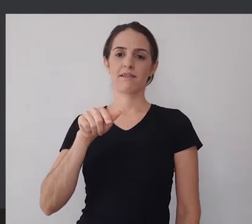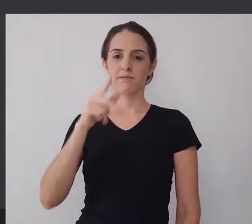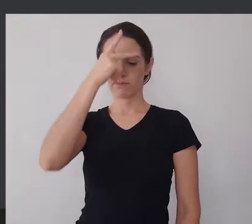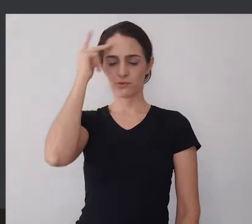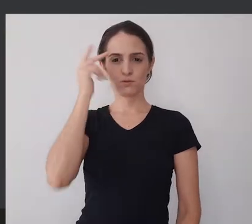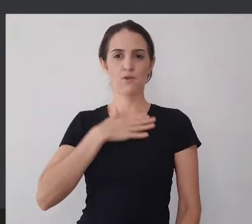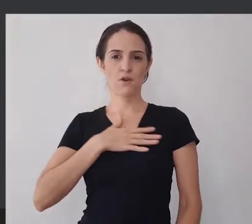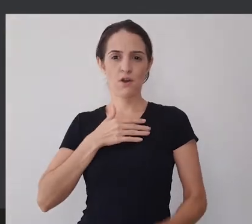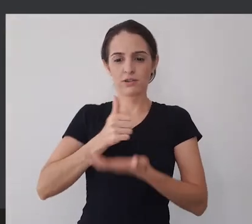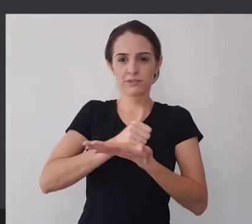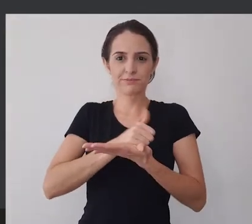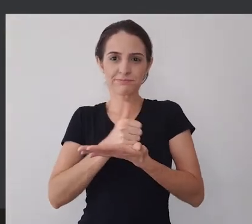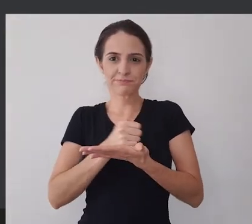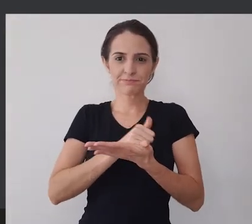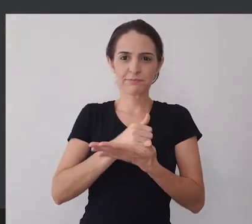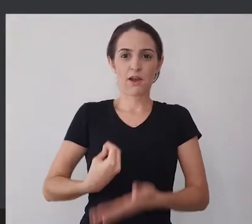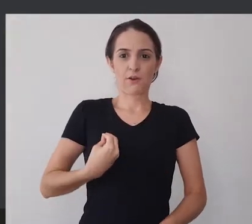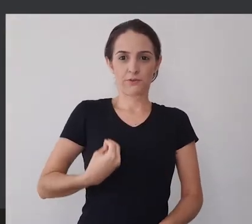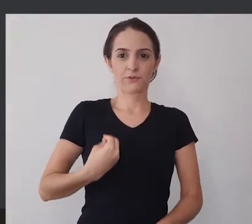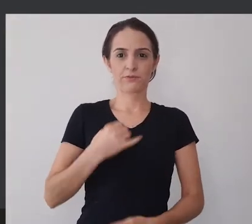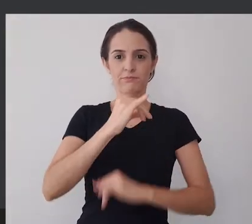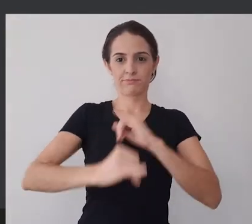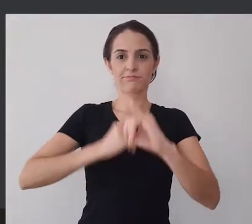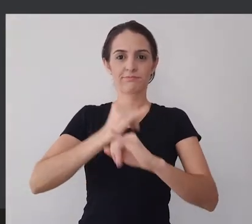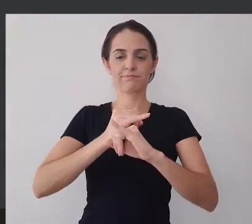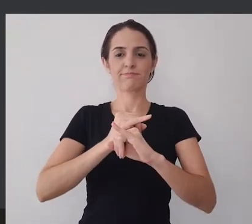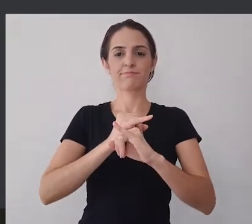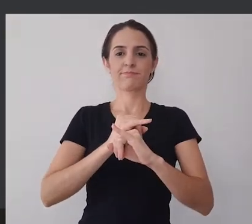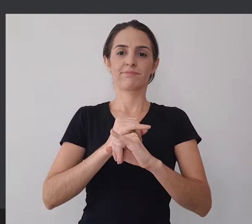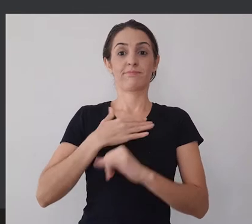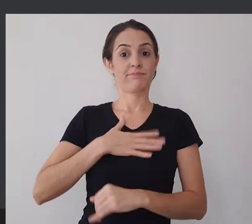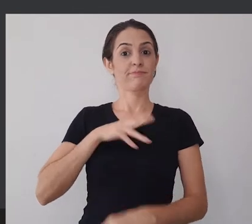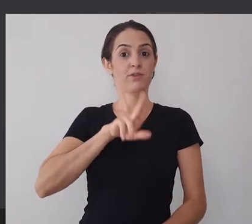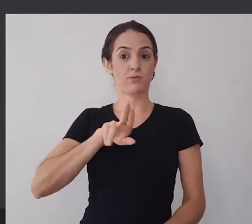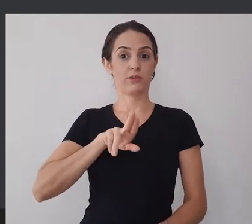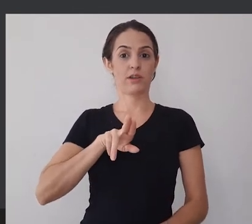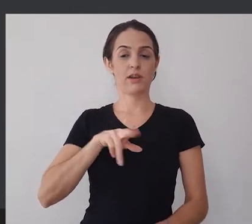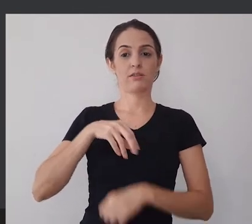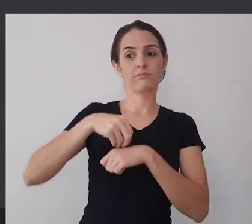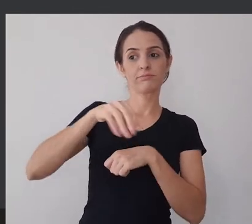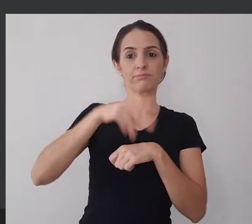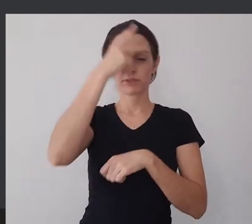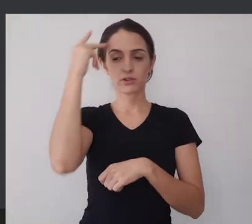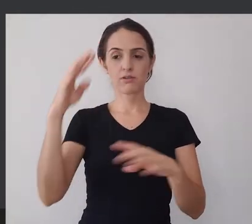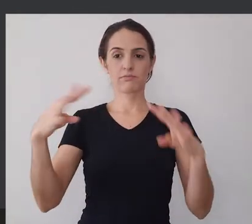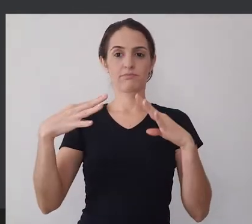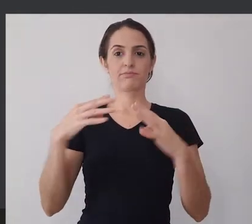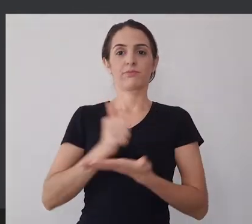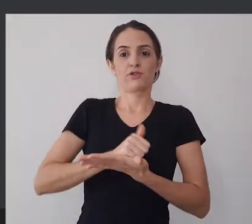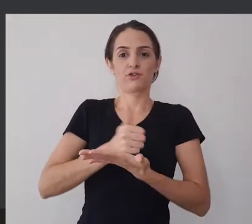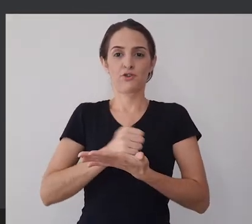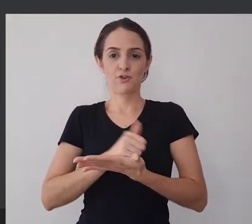usada por gamers, por jogadores, pessoas que jogam online, para transmitir seus jogos,